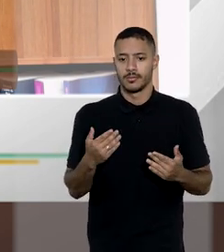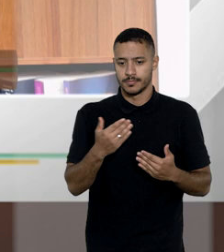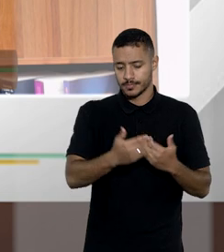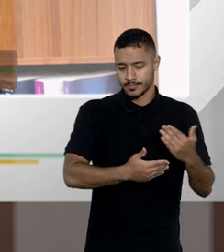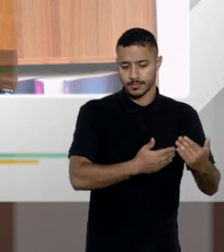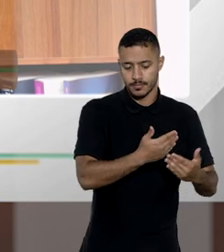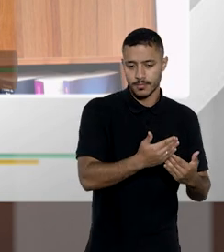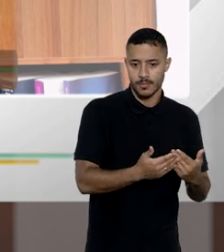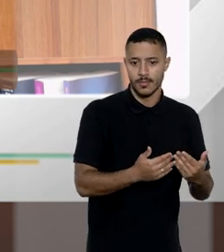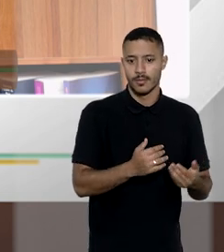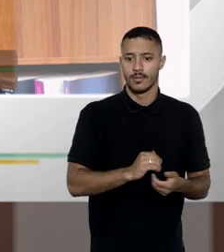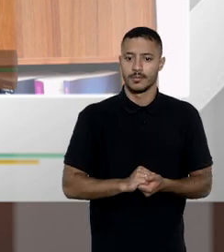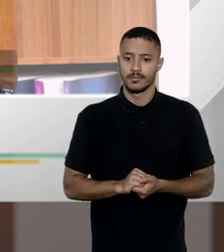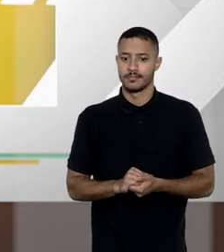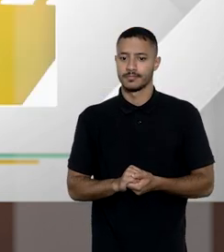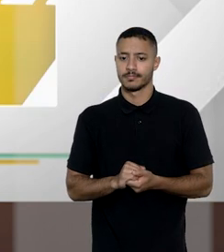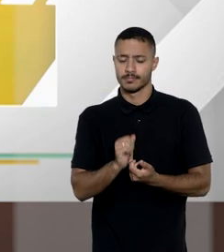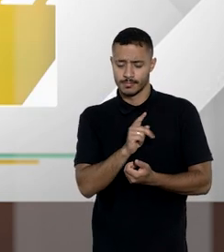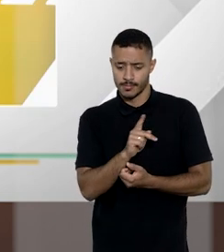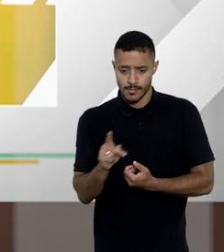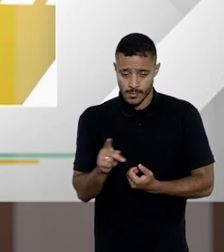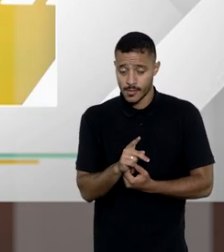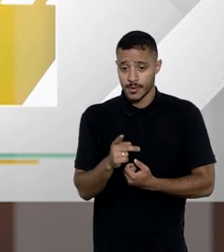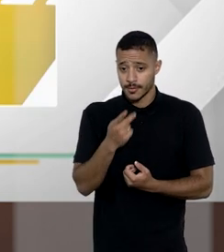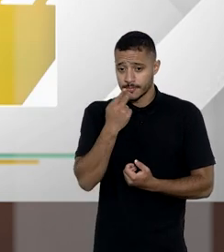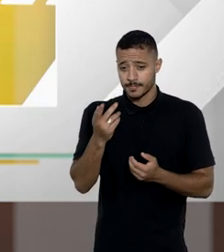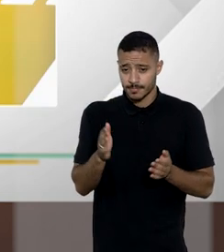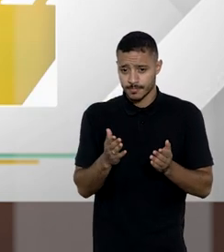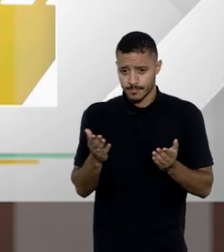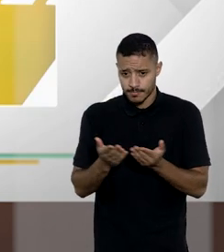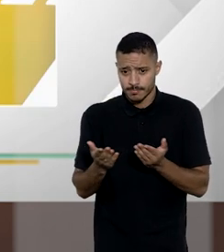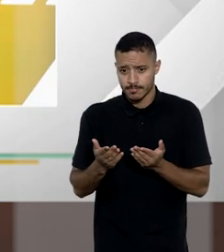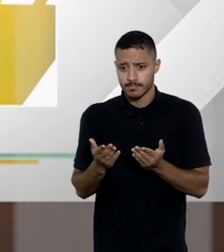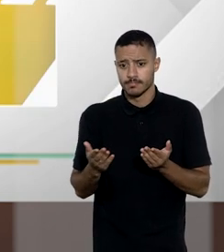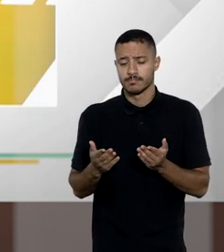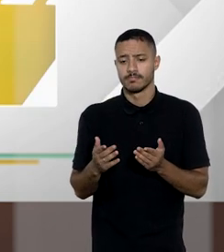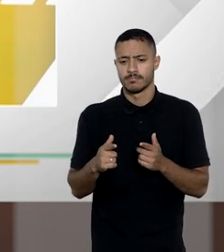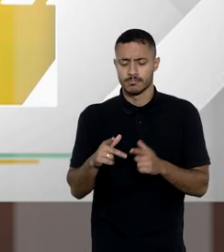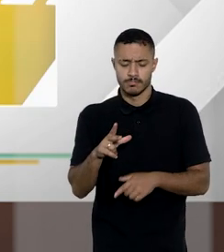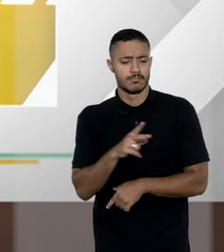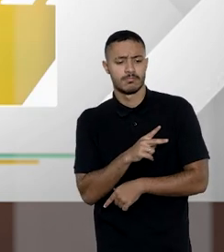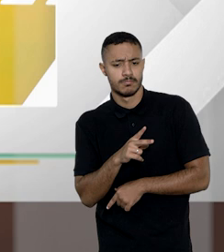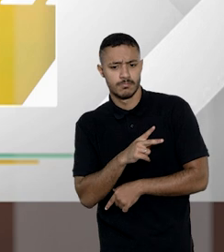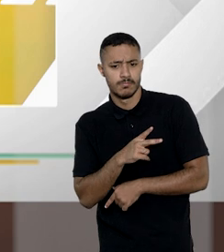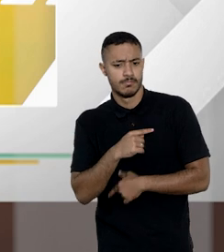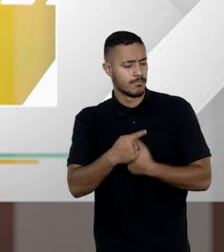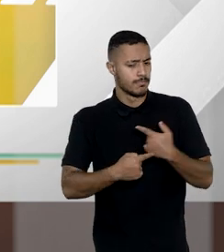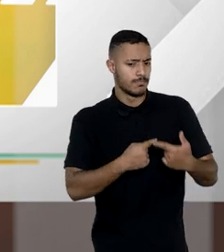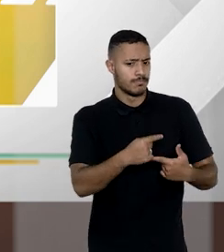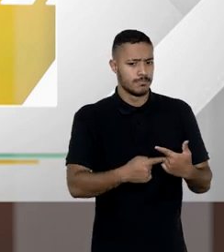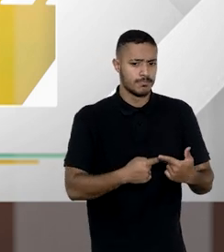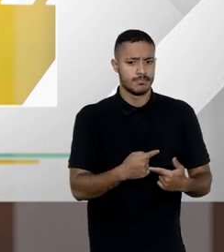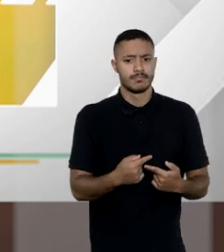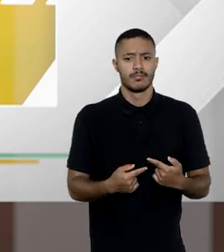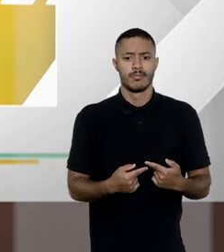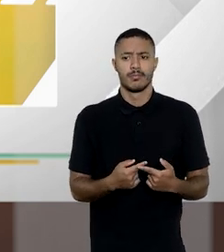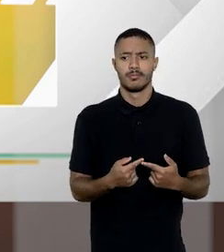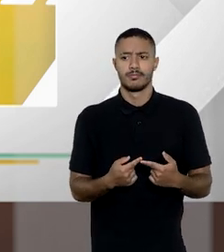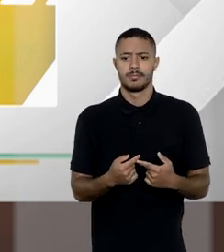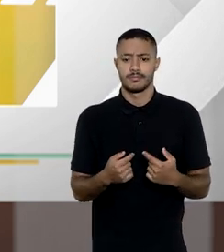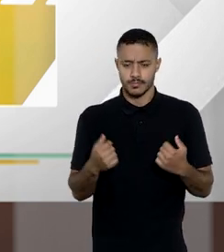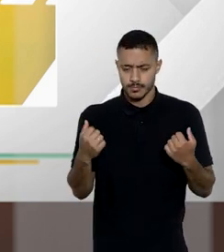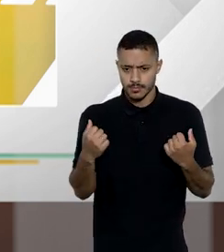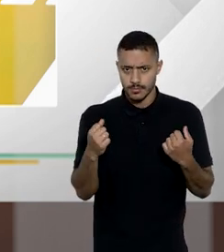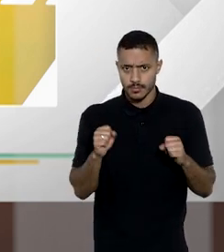outro parente na linha colateral professor Rolf falando agora de testamento particular no qual a vontade do